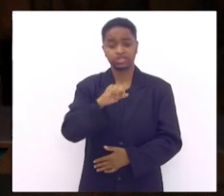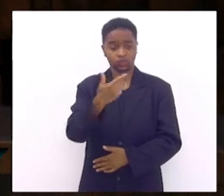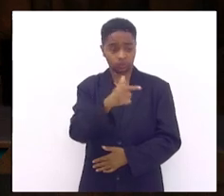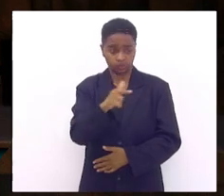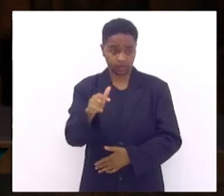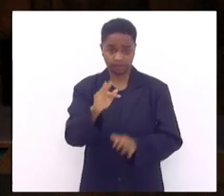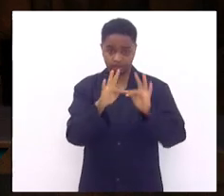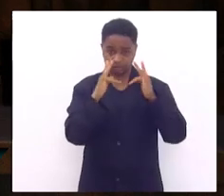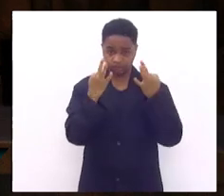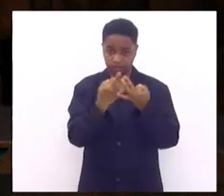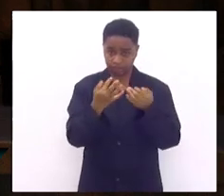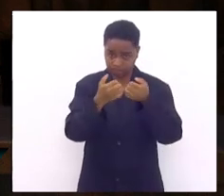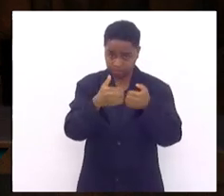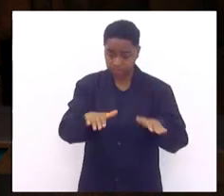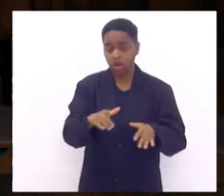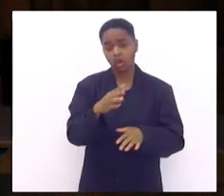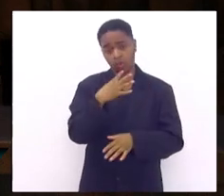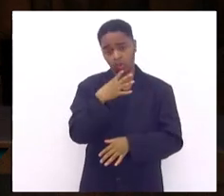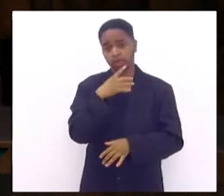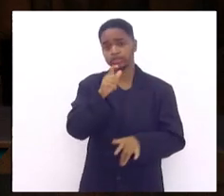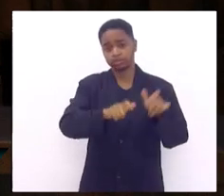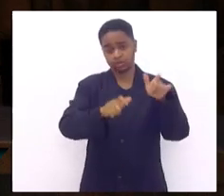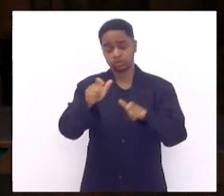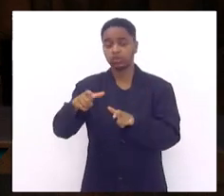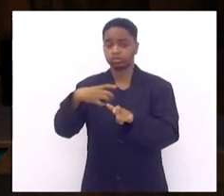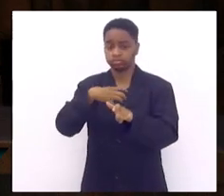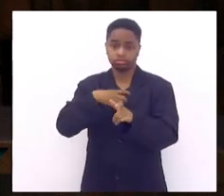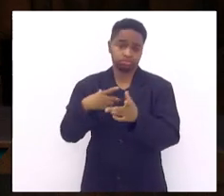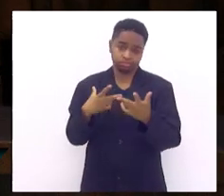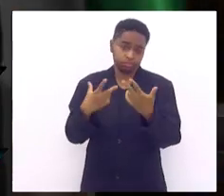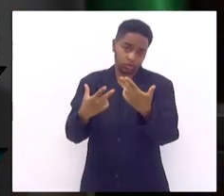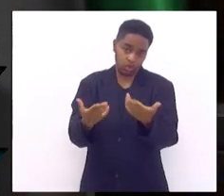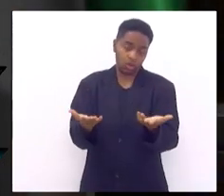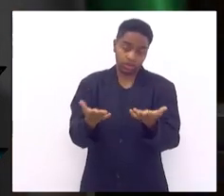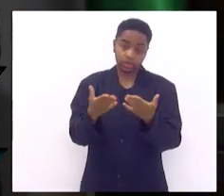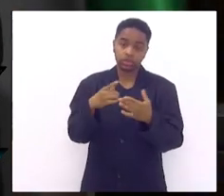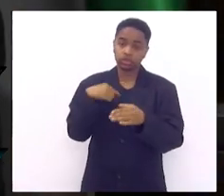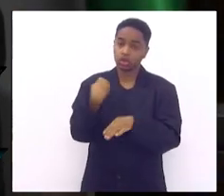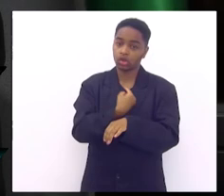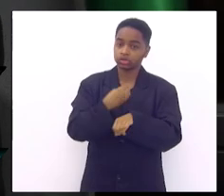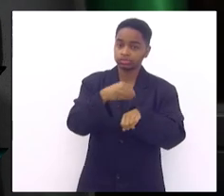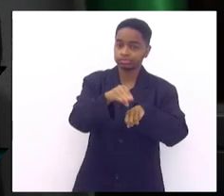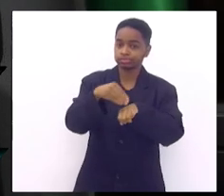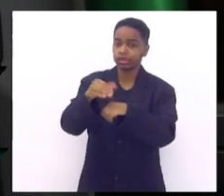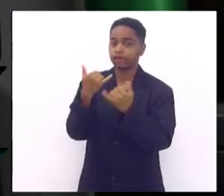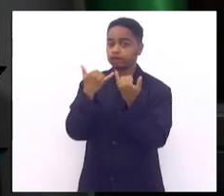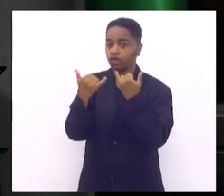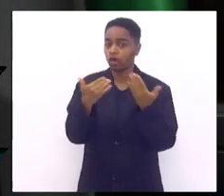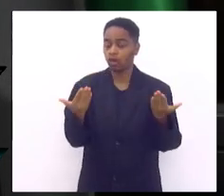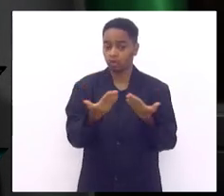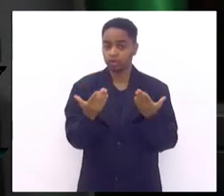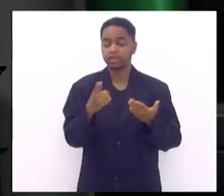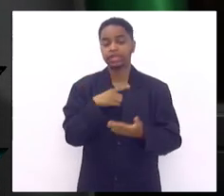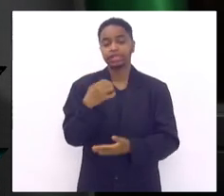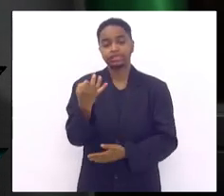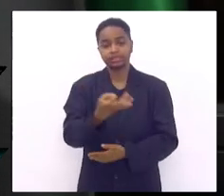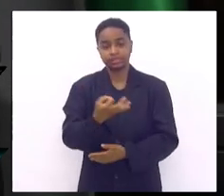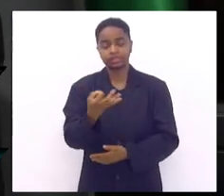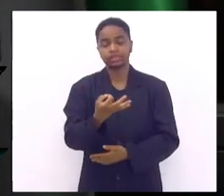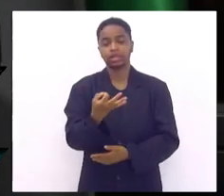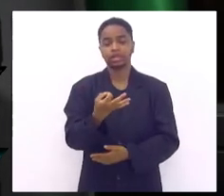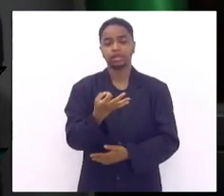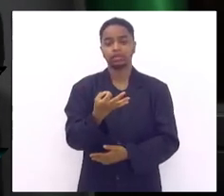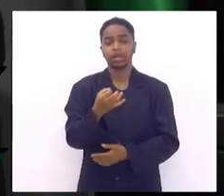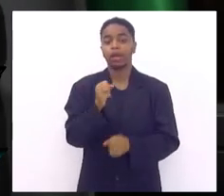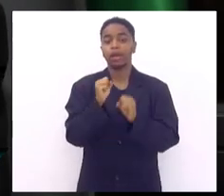conhece alguém próximo que foi afetado por isso e com tanta informação que nós demos aqui hoje certamente que podem refletir